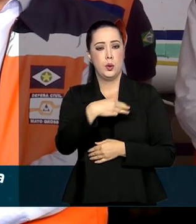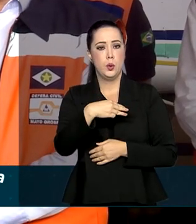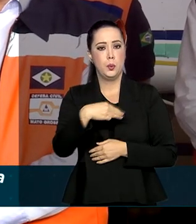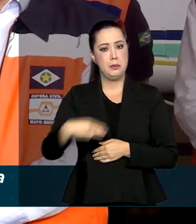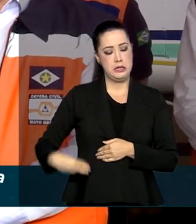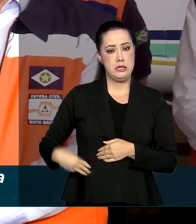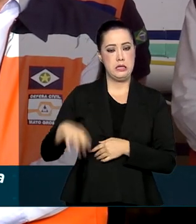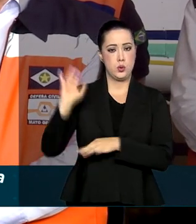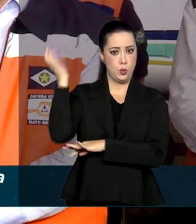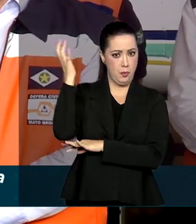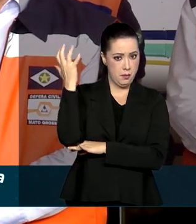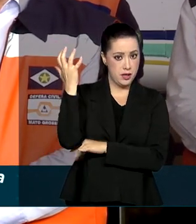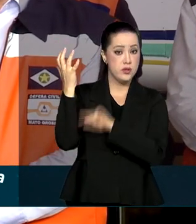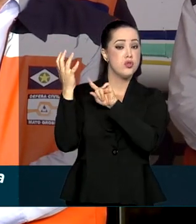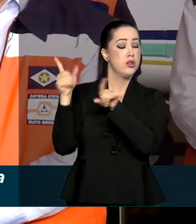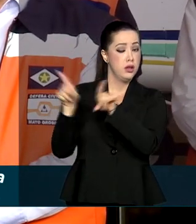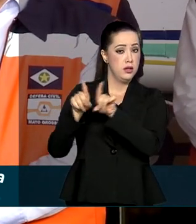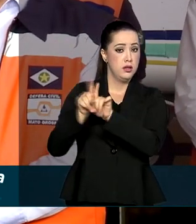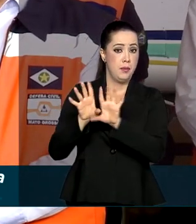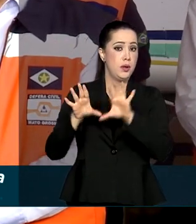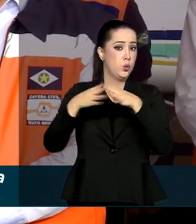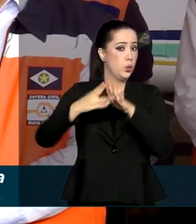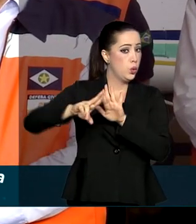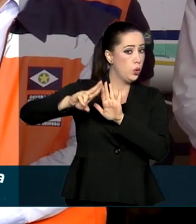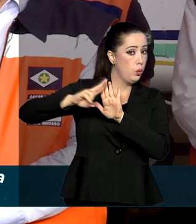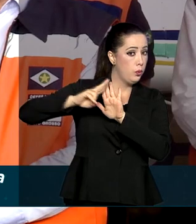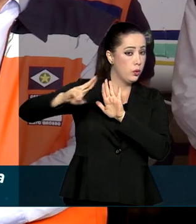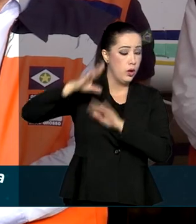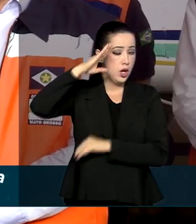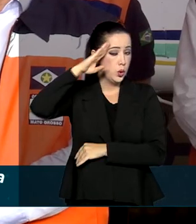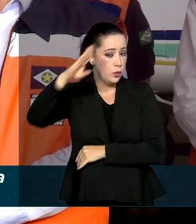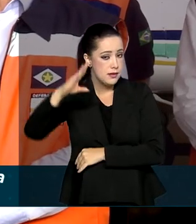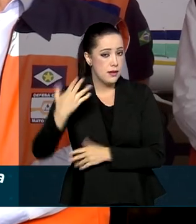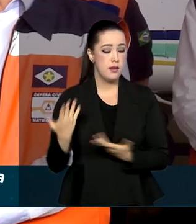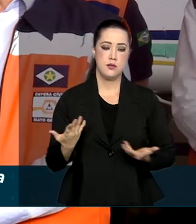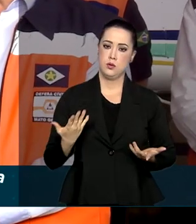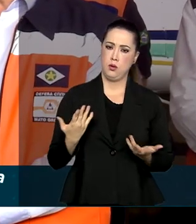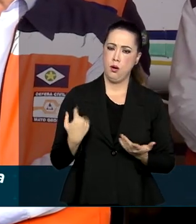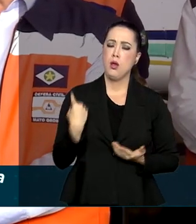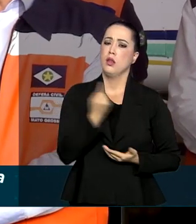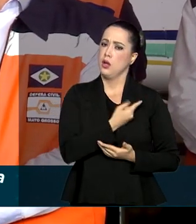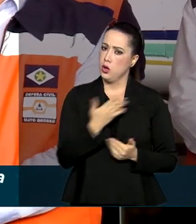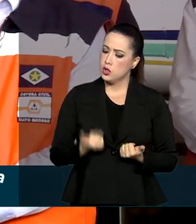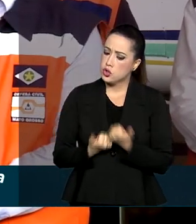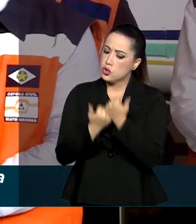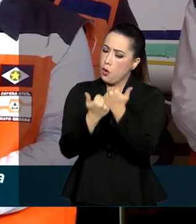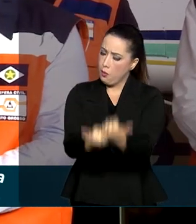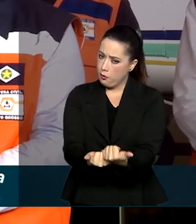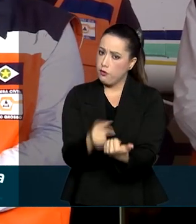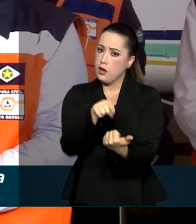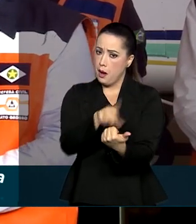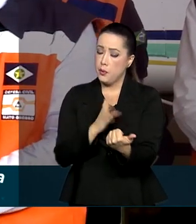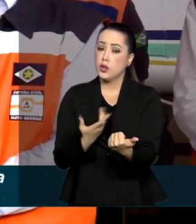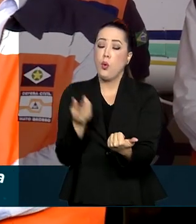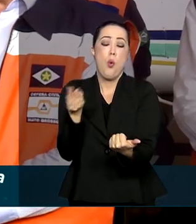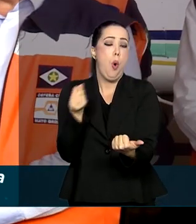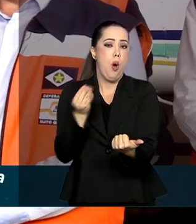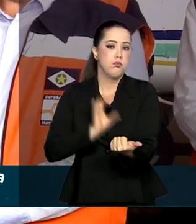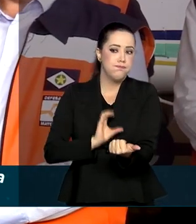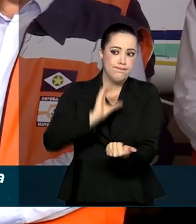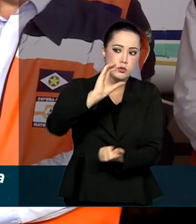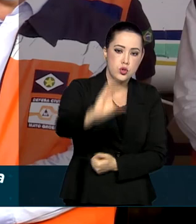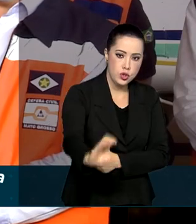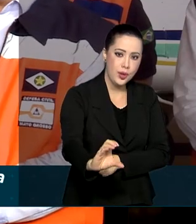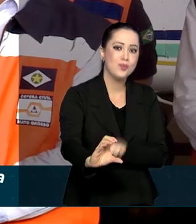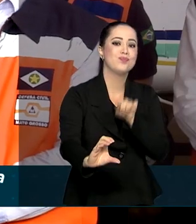das Forças Armadas, através do Exército, como relatou aqui o governador. E agora nós estamos aportando recursos, através da nossa